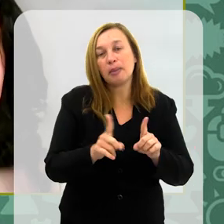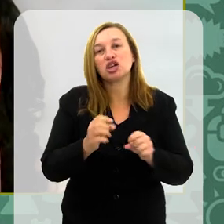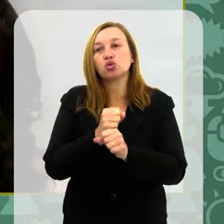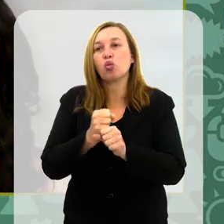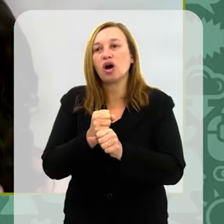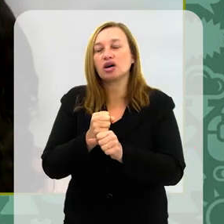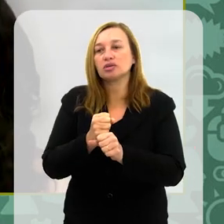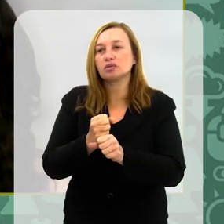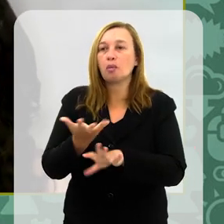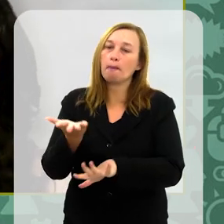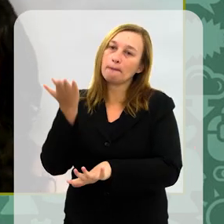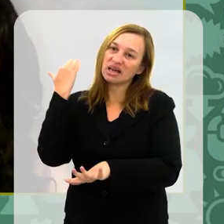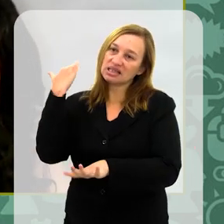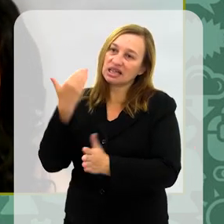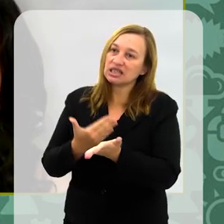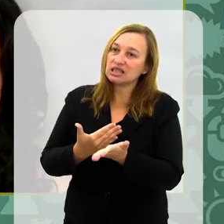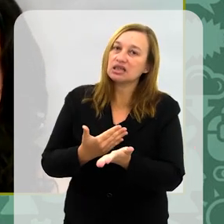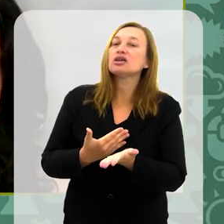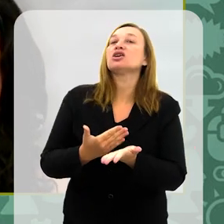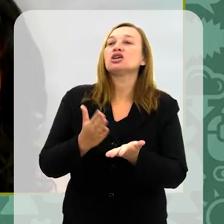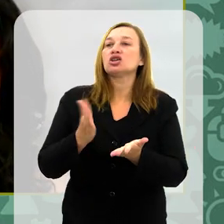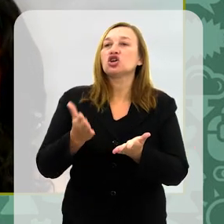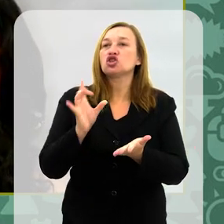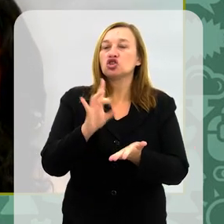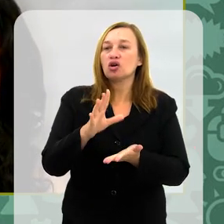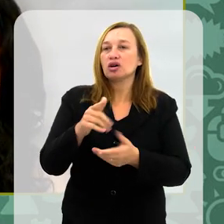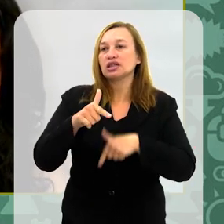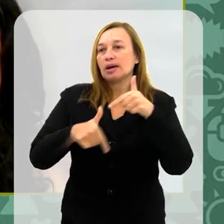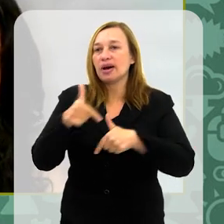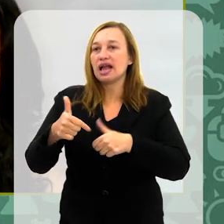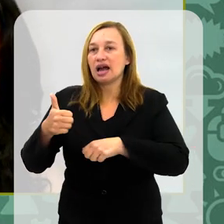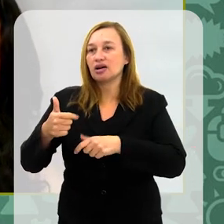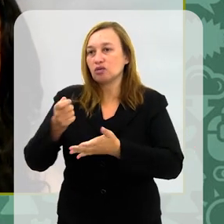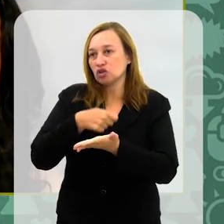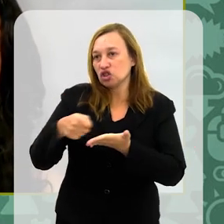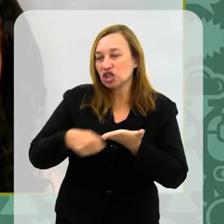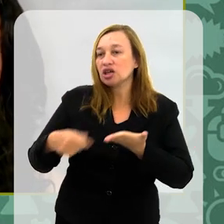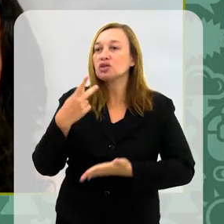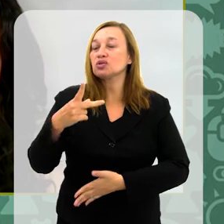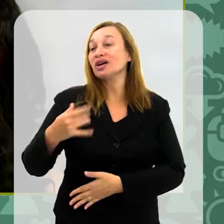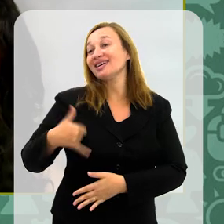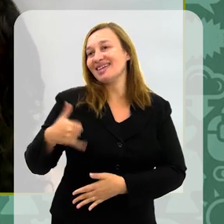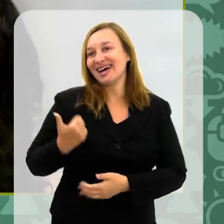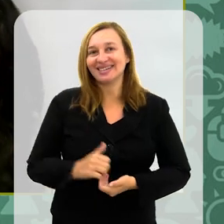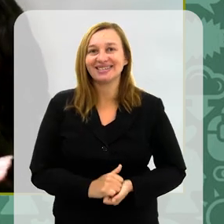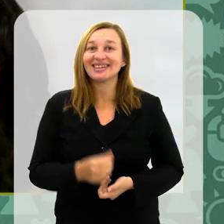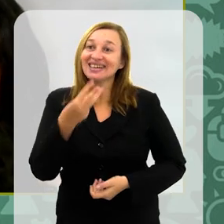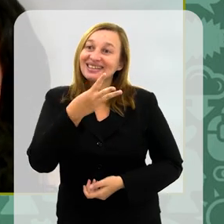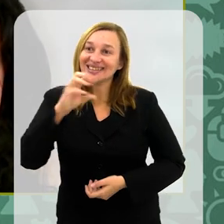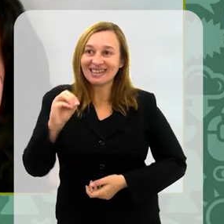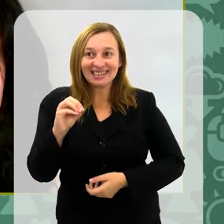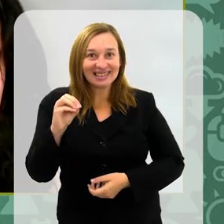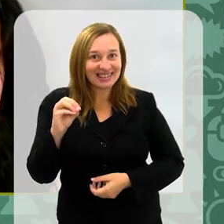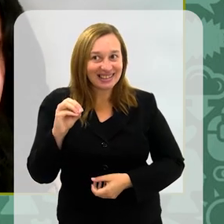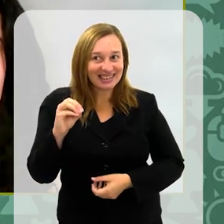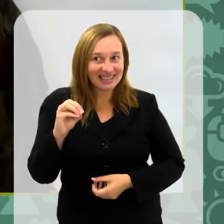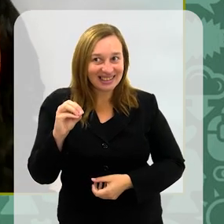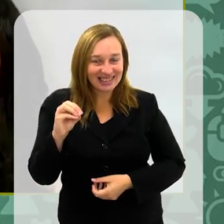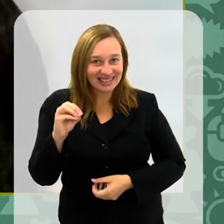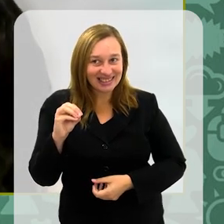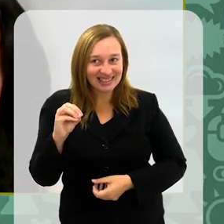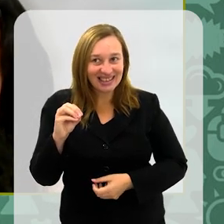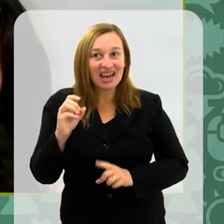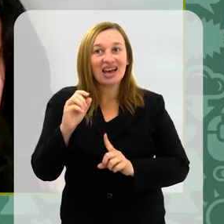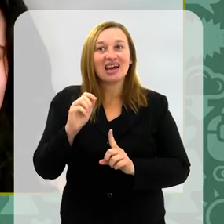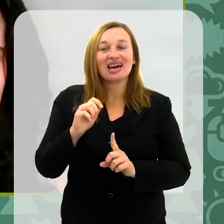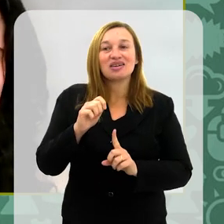Mas desde o ano passado, eu trabalho agora só com a escrita mesmo. Sim. Laís, qual a sua idade? Eu vou fazer 30 no ano que vem. No